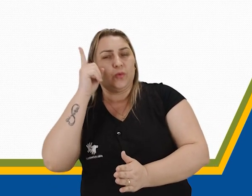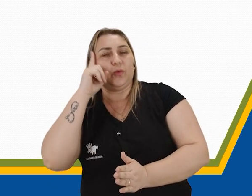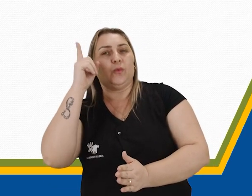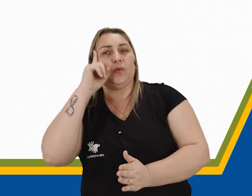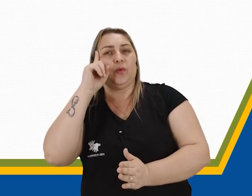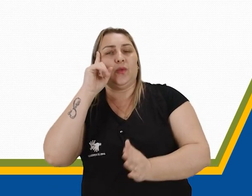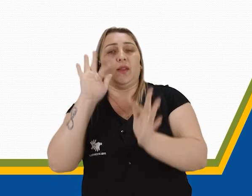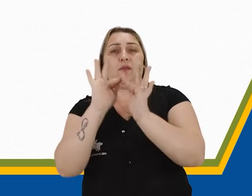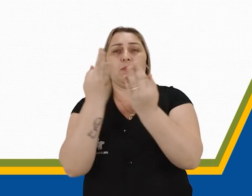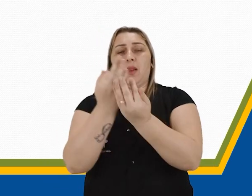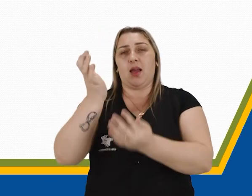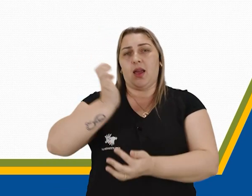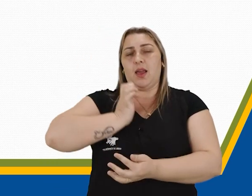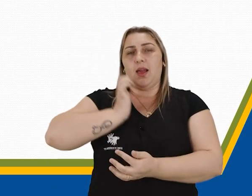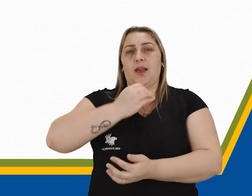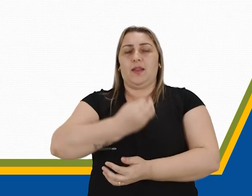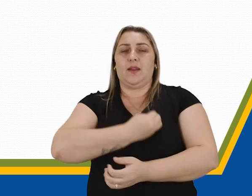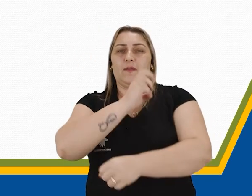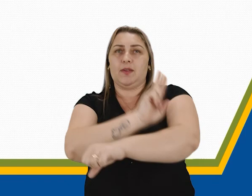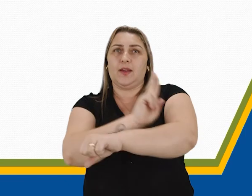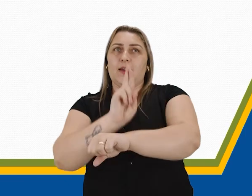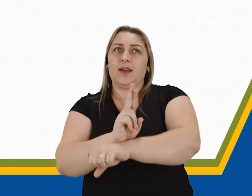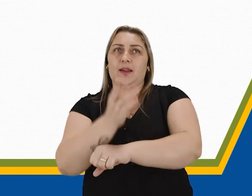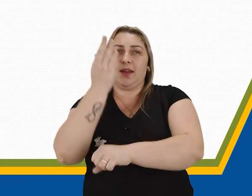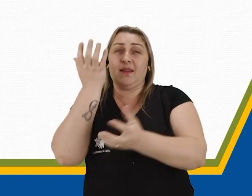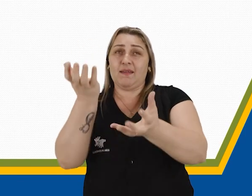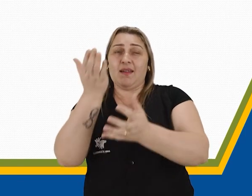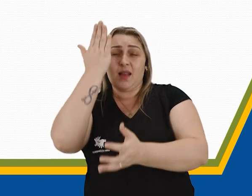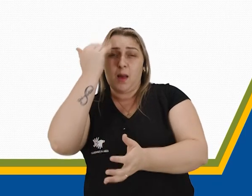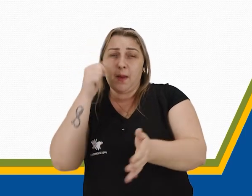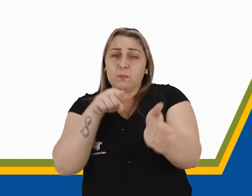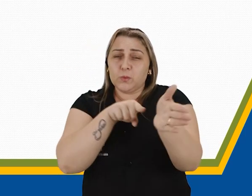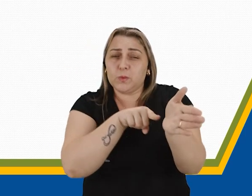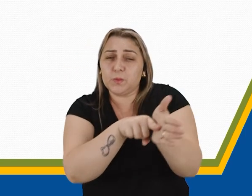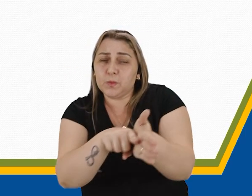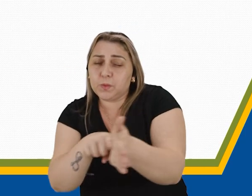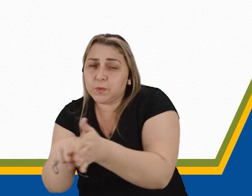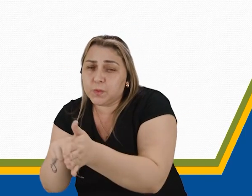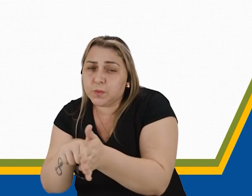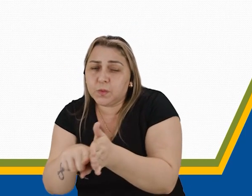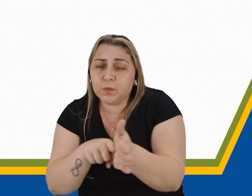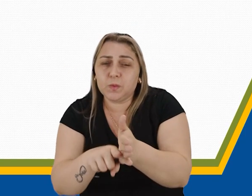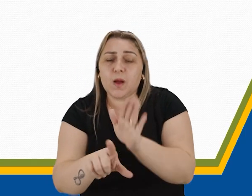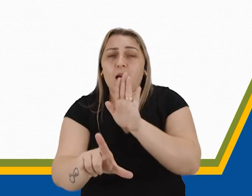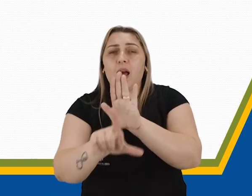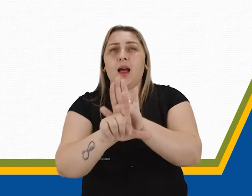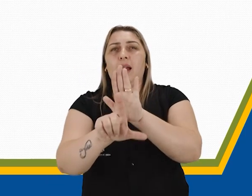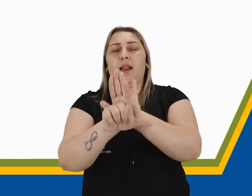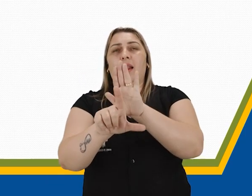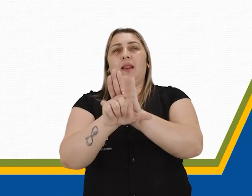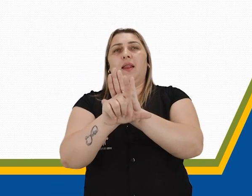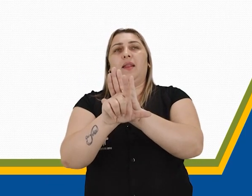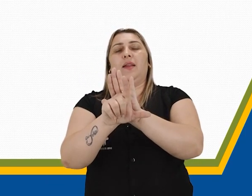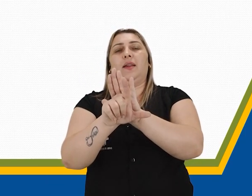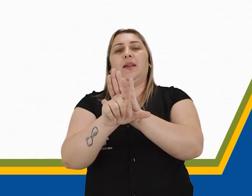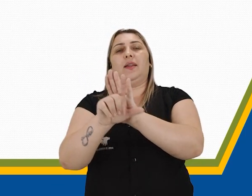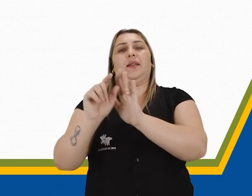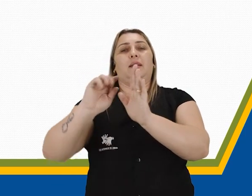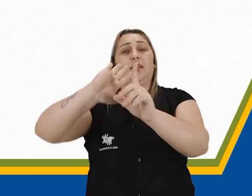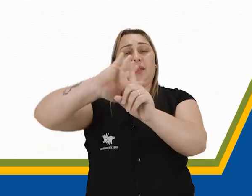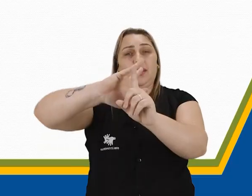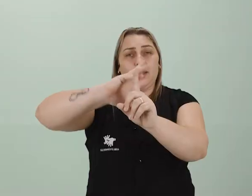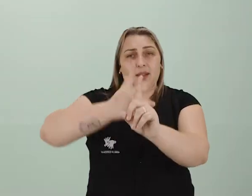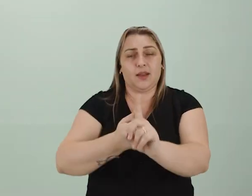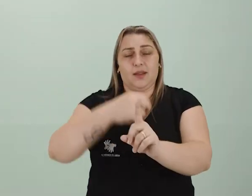da nobreza e da vida religiosa. Quer saber um pouquinho mais? Pesquisa sobre a lei da frontalidade na arte egípcia.